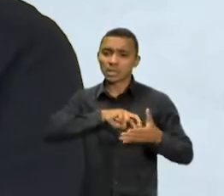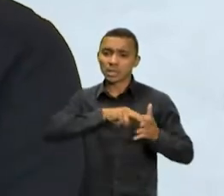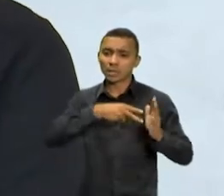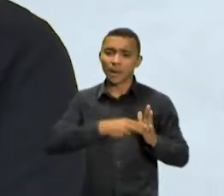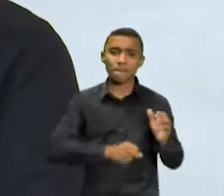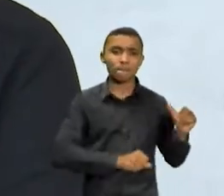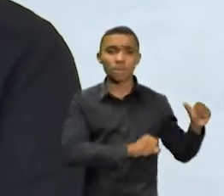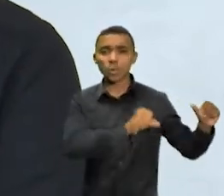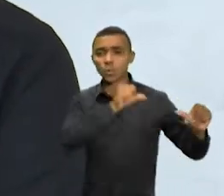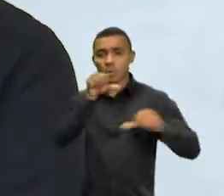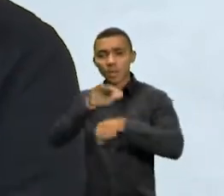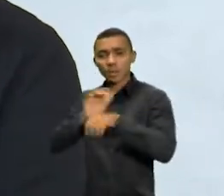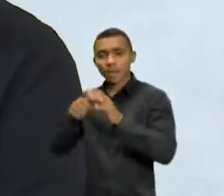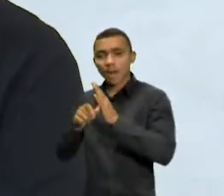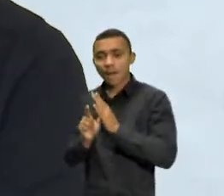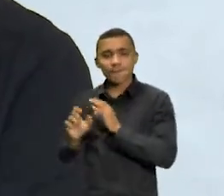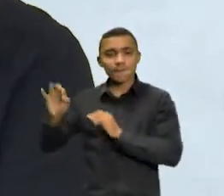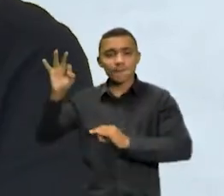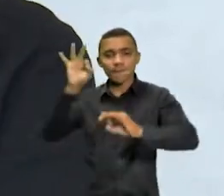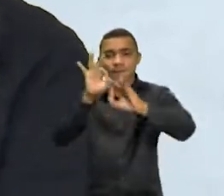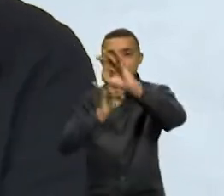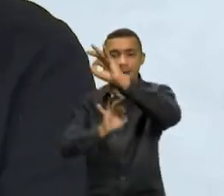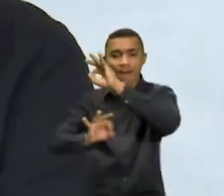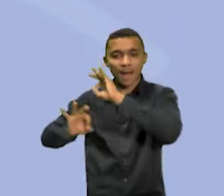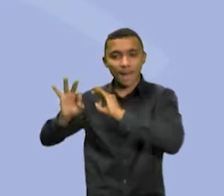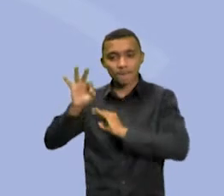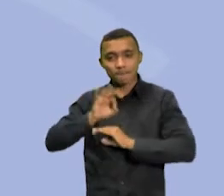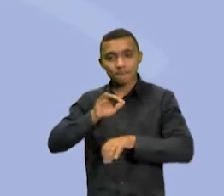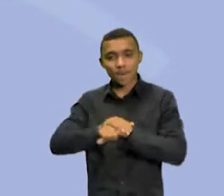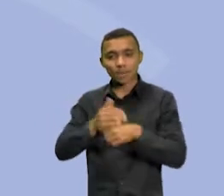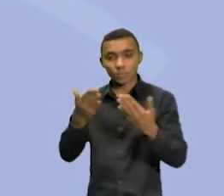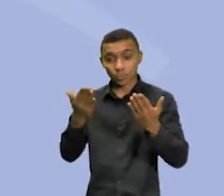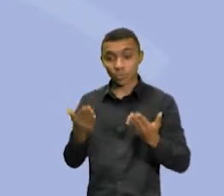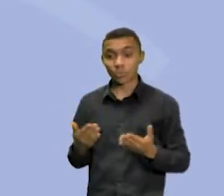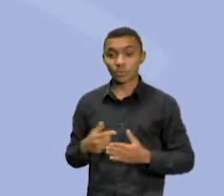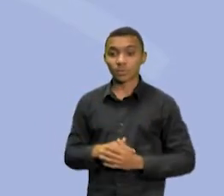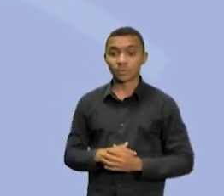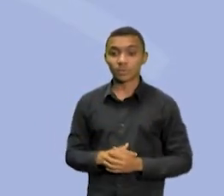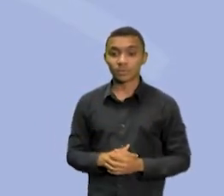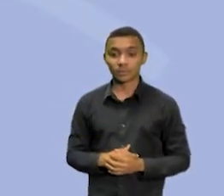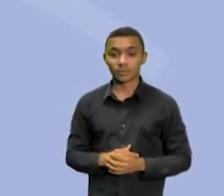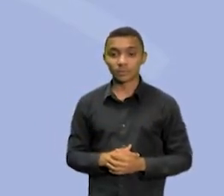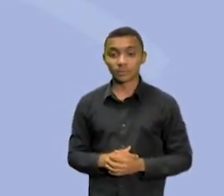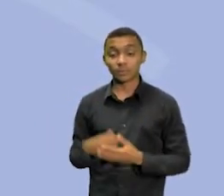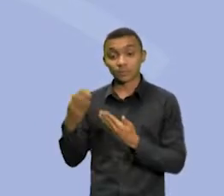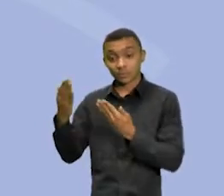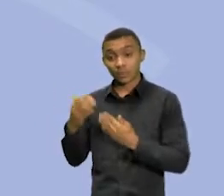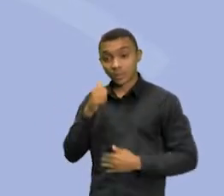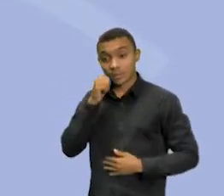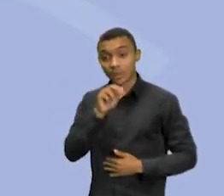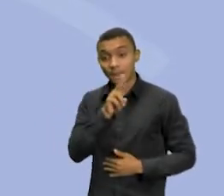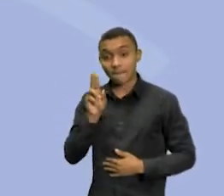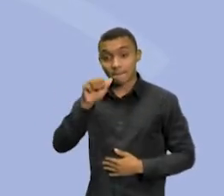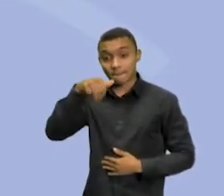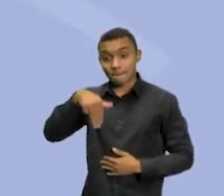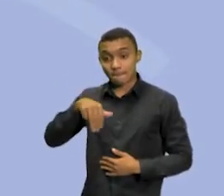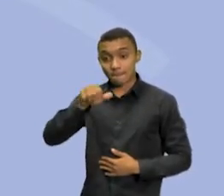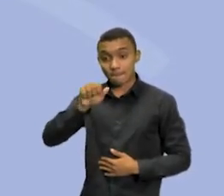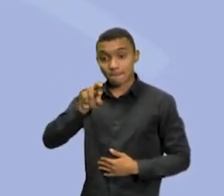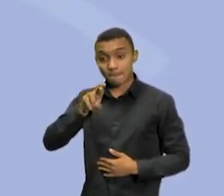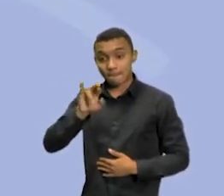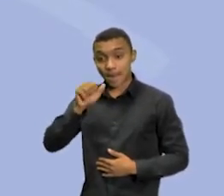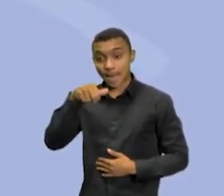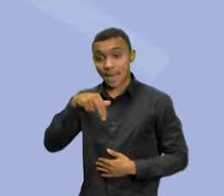você vai montando esse quebra-cabeça que hoje dá a pessoa que você é. De acordo com Mariana Furtado, diretora de Pessoas e Negócios,